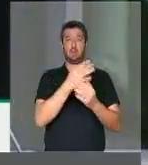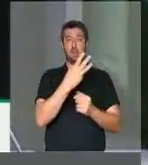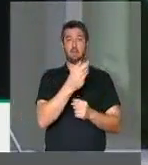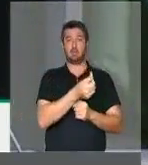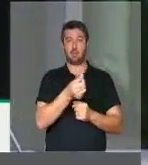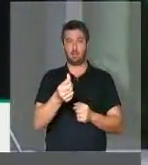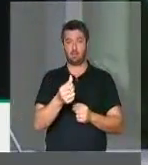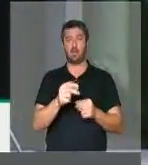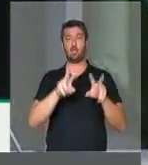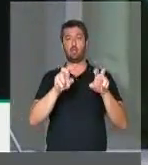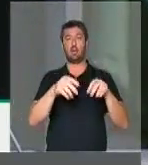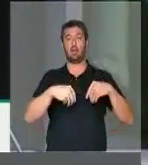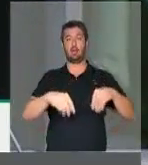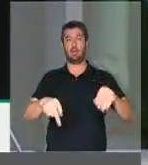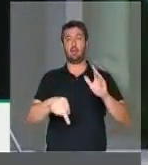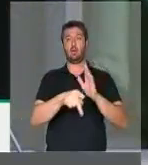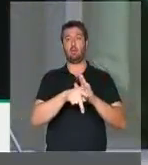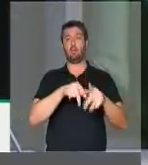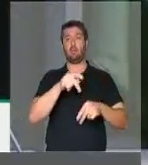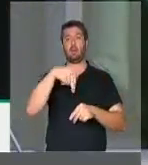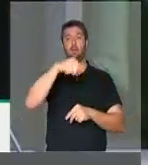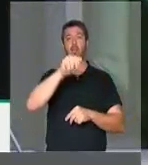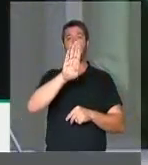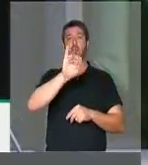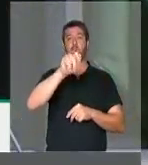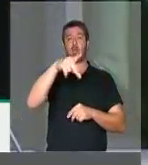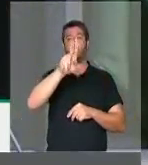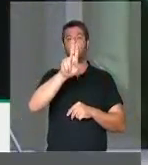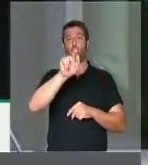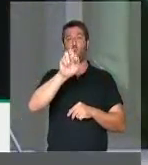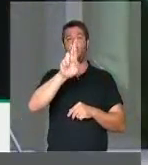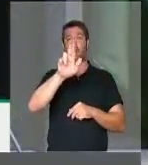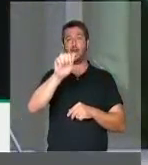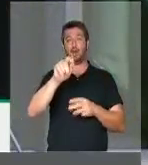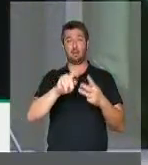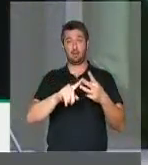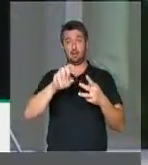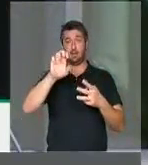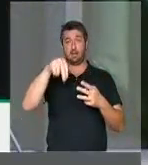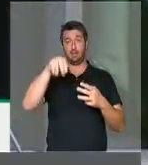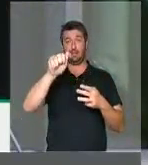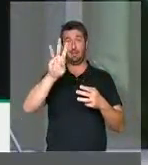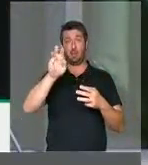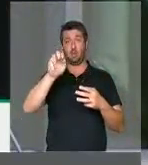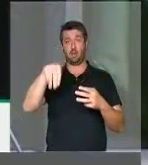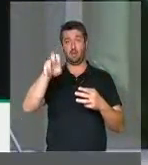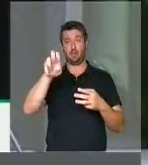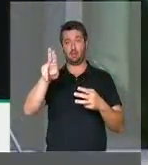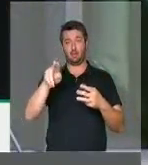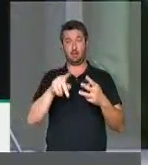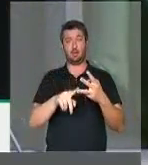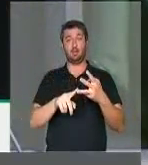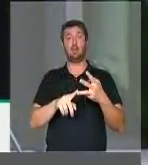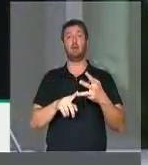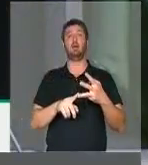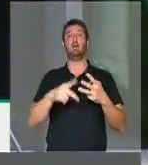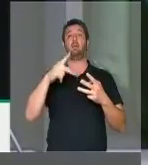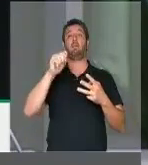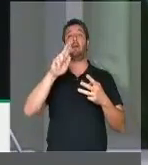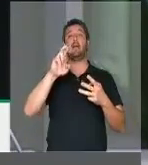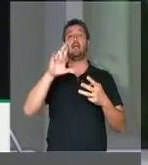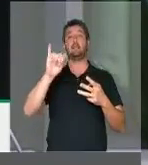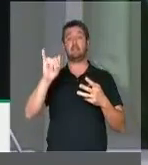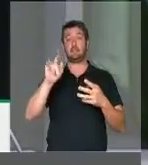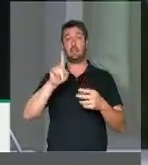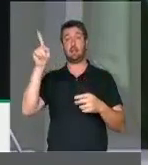questiona terras dos povos Nambiquara e Nauê e Pareci, no Mato